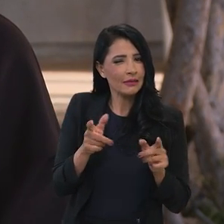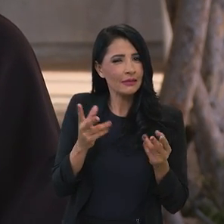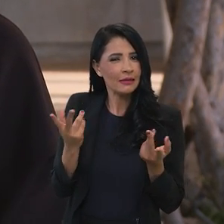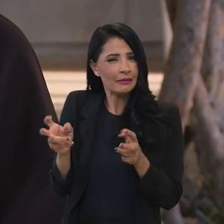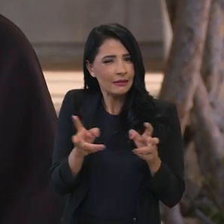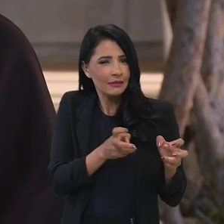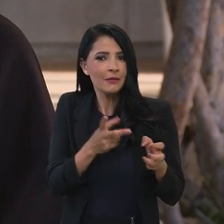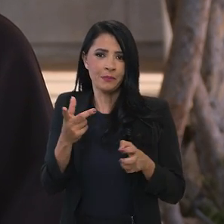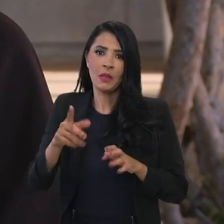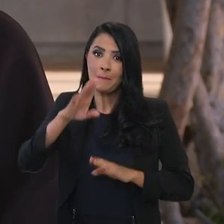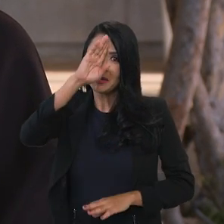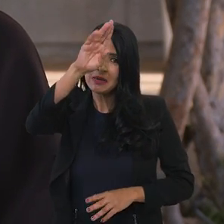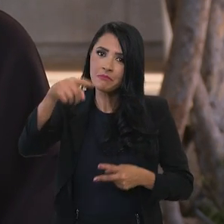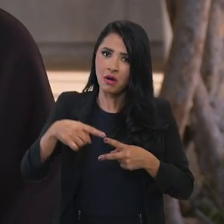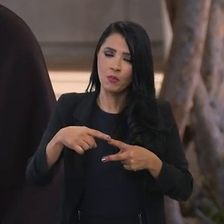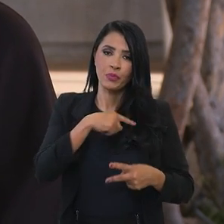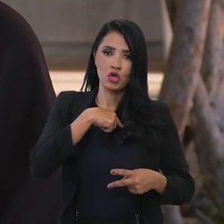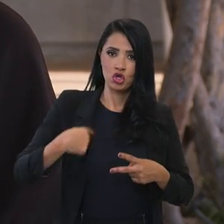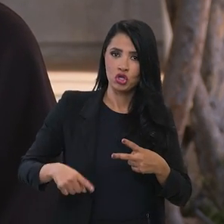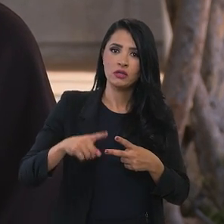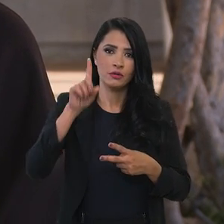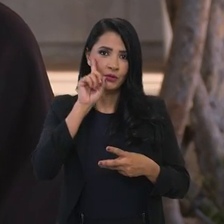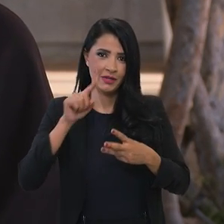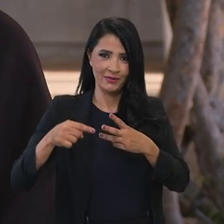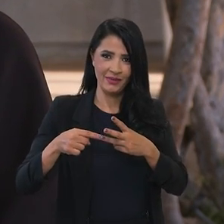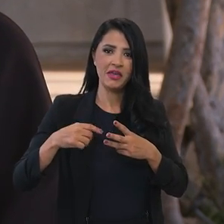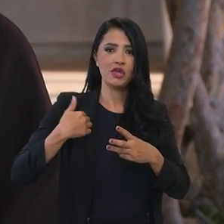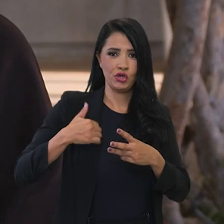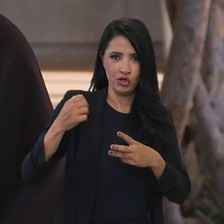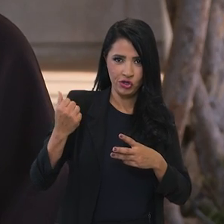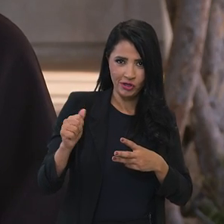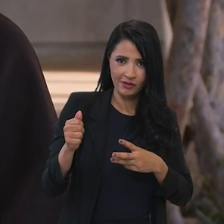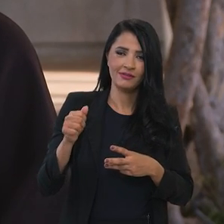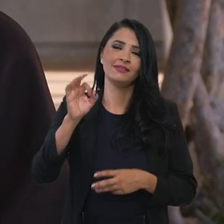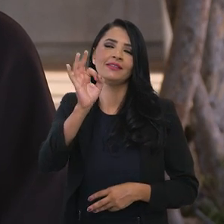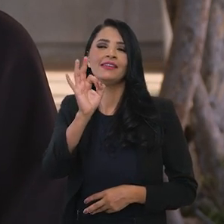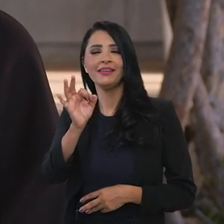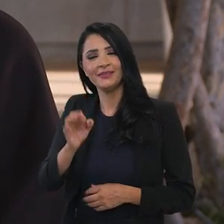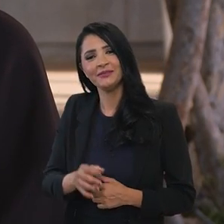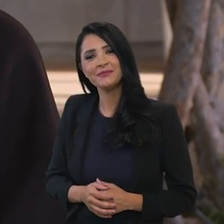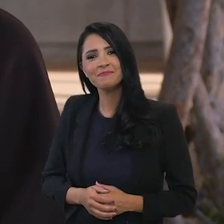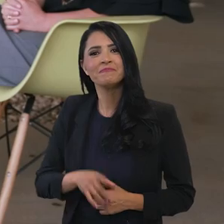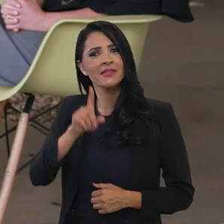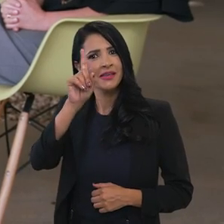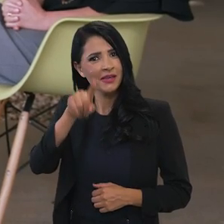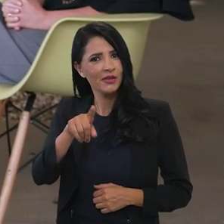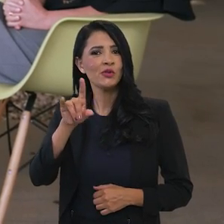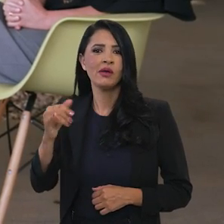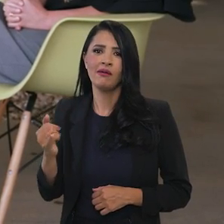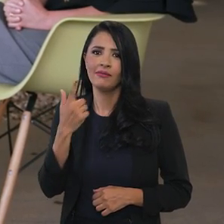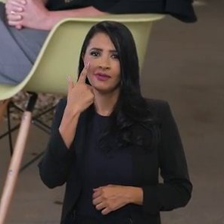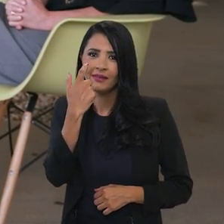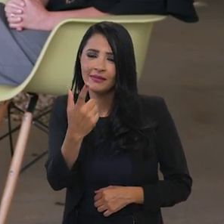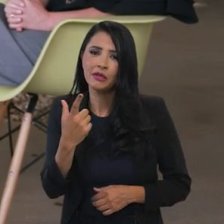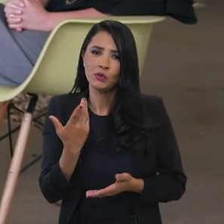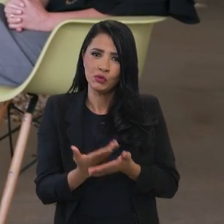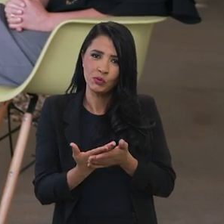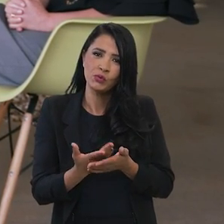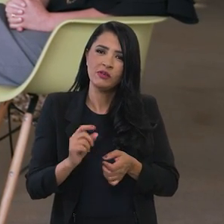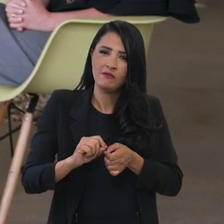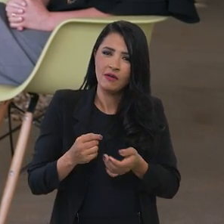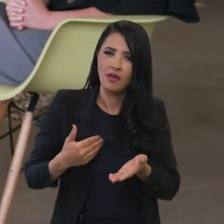fizemos exatamente demonstrou. Ou seja, claro, a China é o principal destino das nossas exportações, mas quando a gente olha pelo perfil das empresas